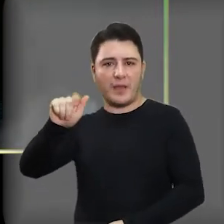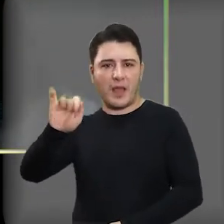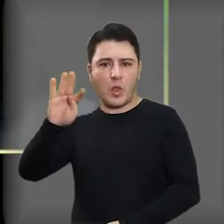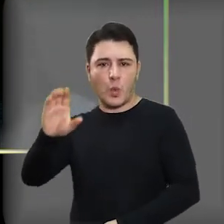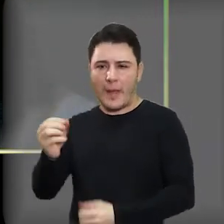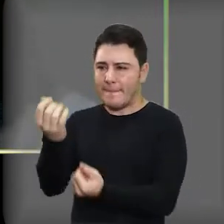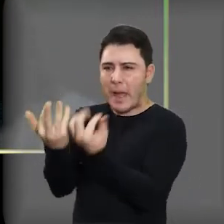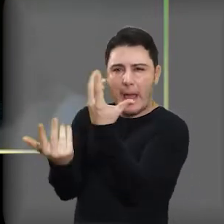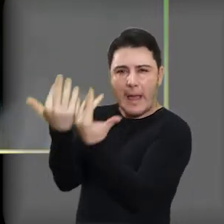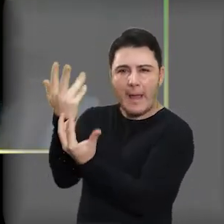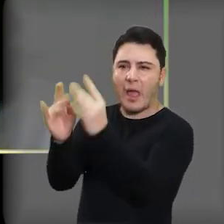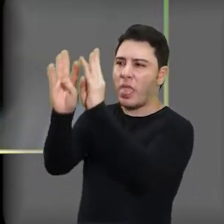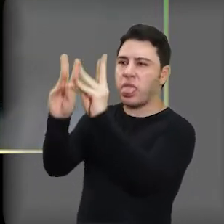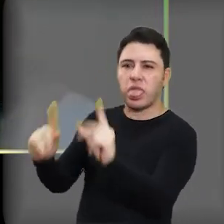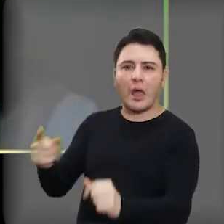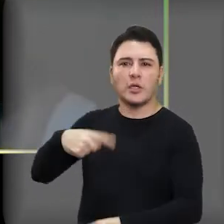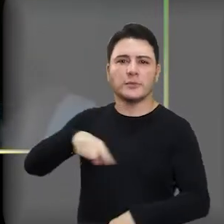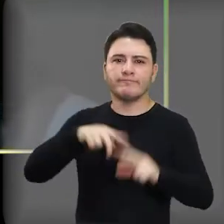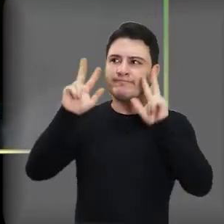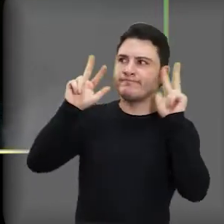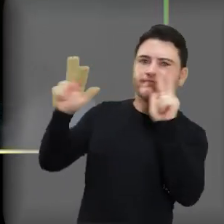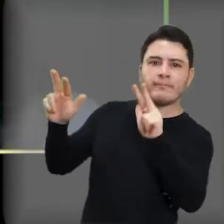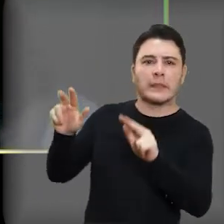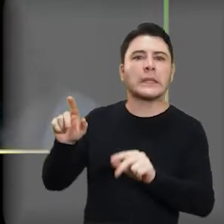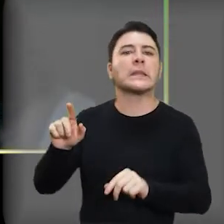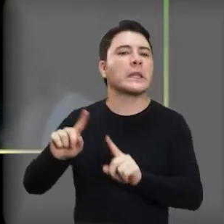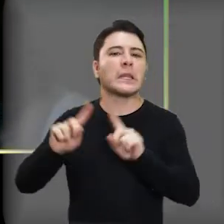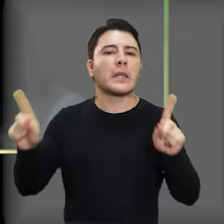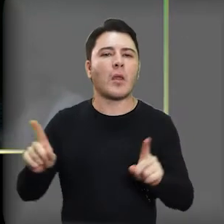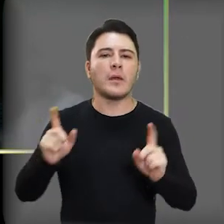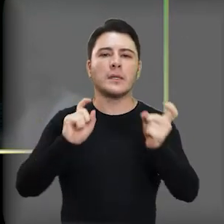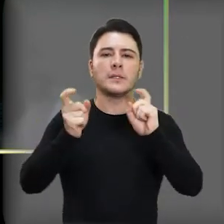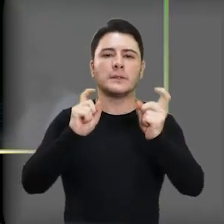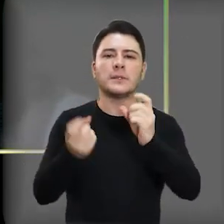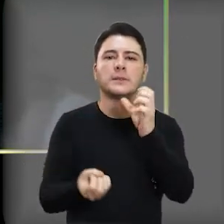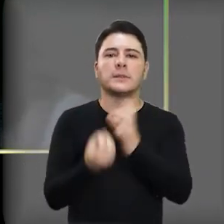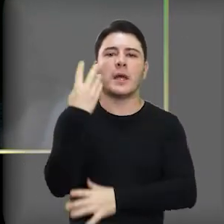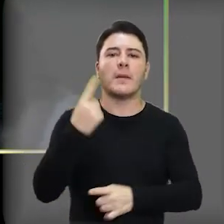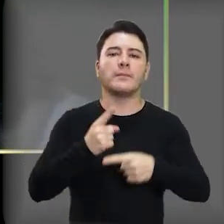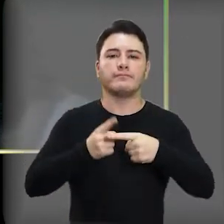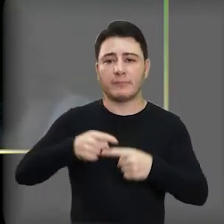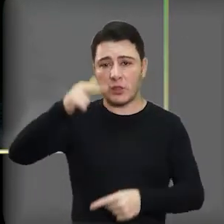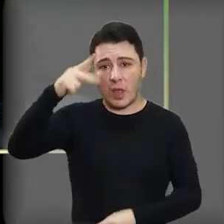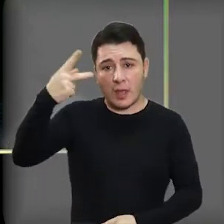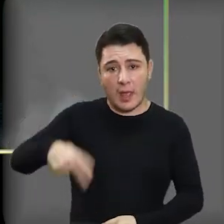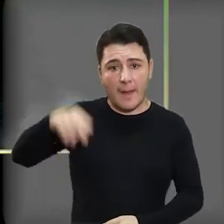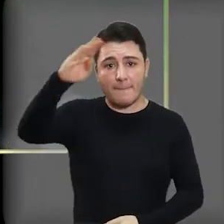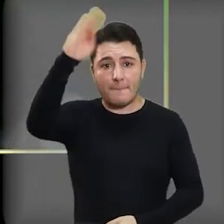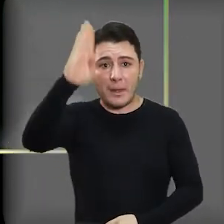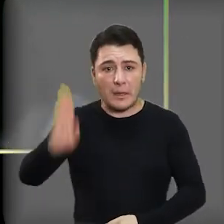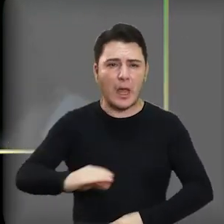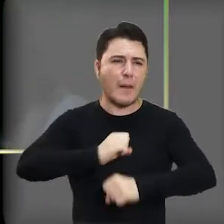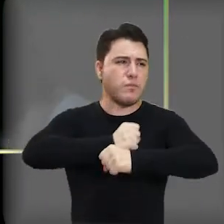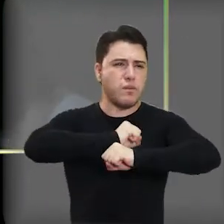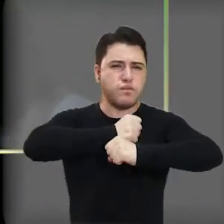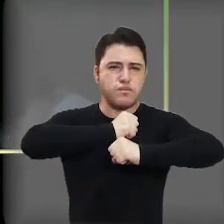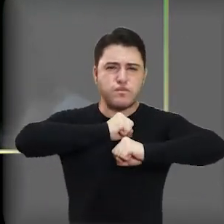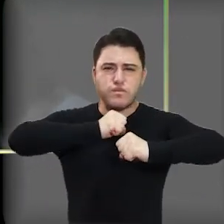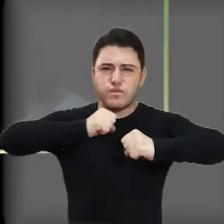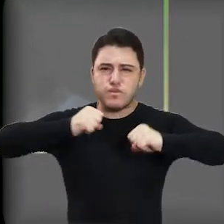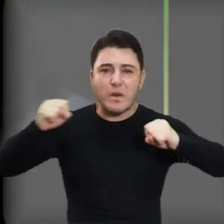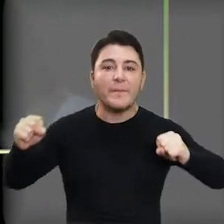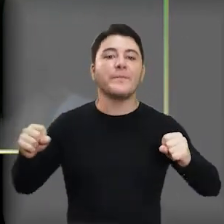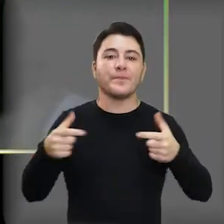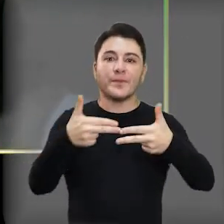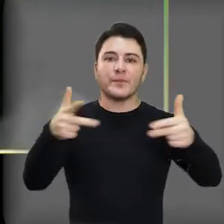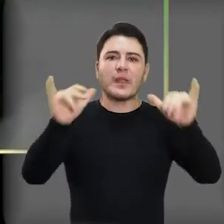discussão sobre nossa história. A história desse Brasil varonil, dessa extensão mil, que